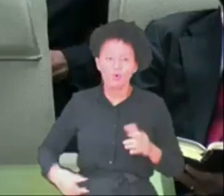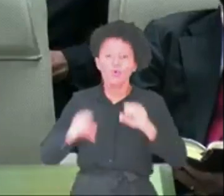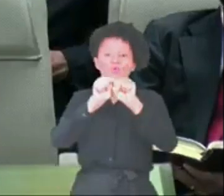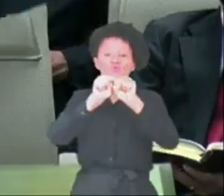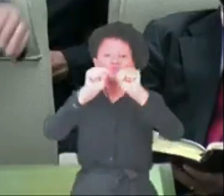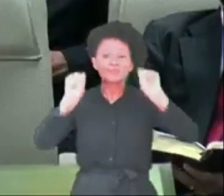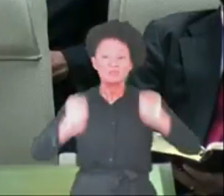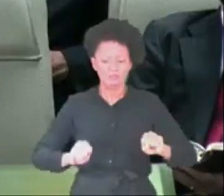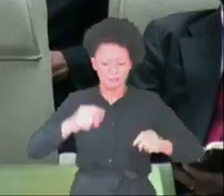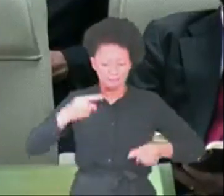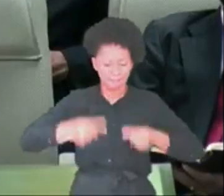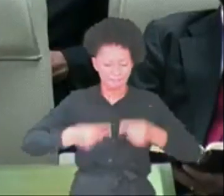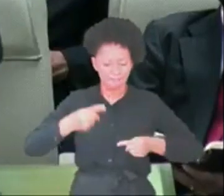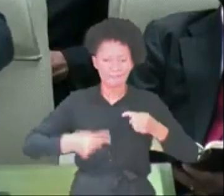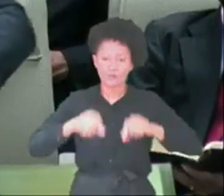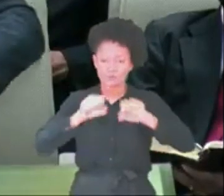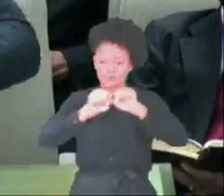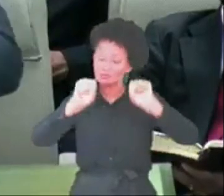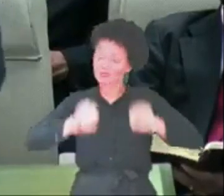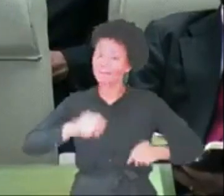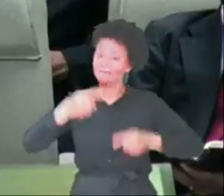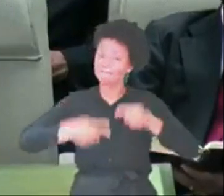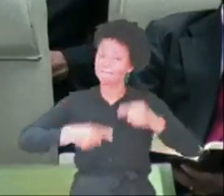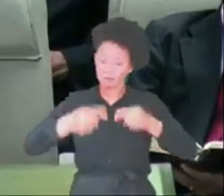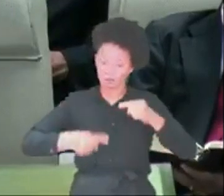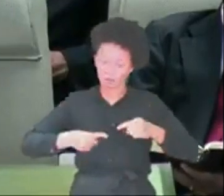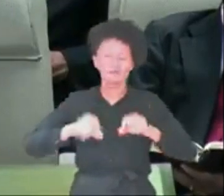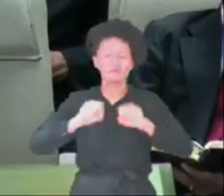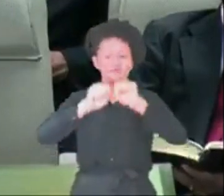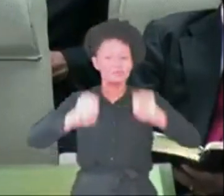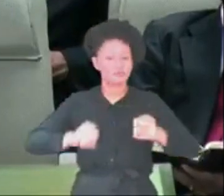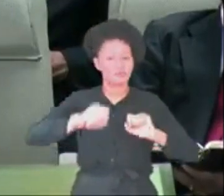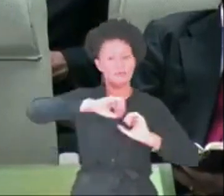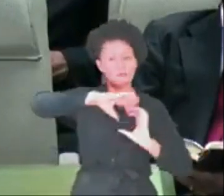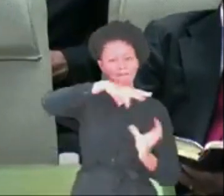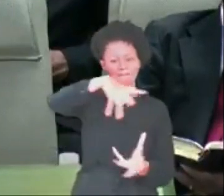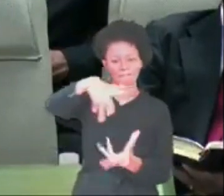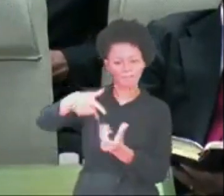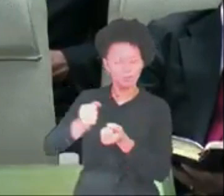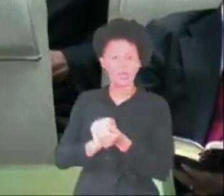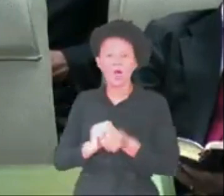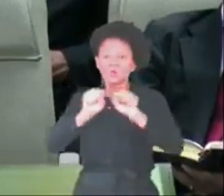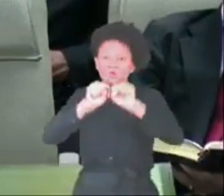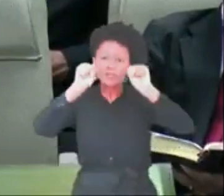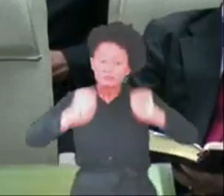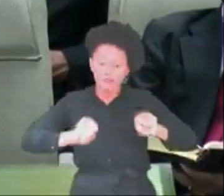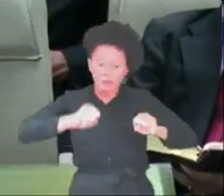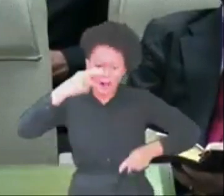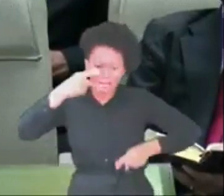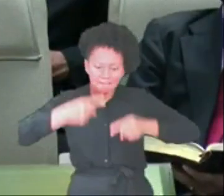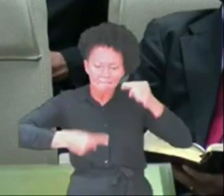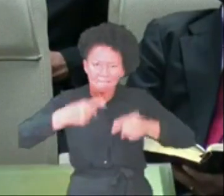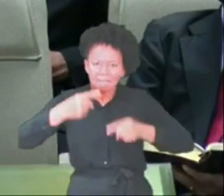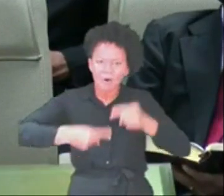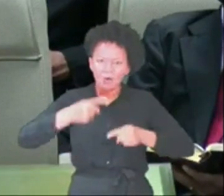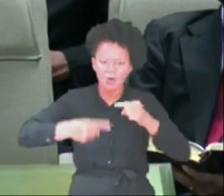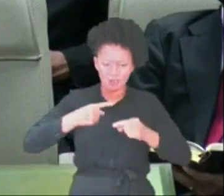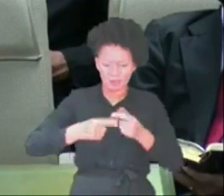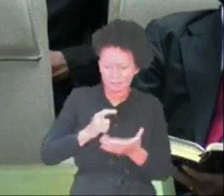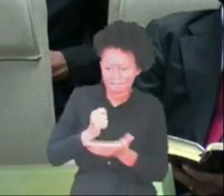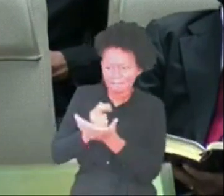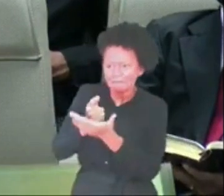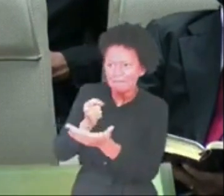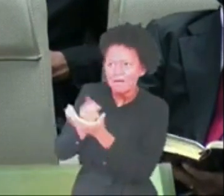político mundial. Glória a Deus. O estado paga uma fortuna a atores.